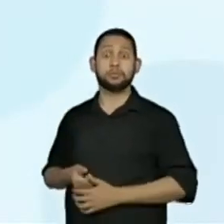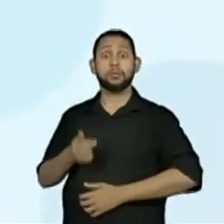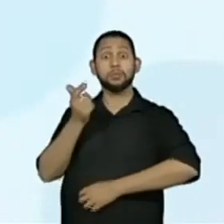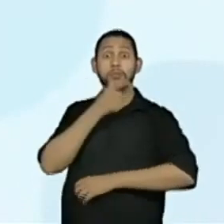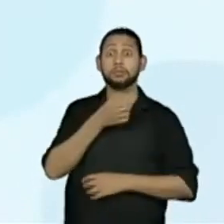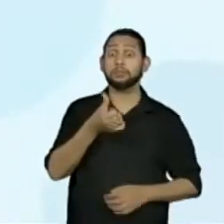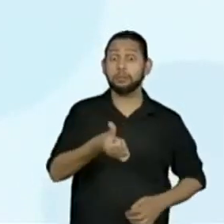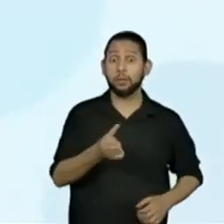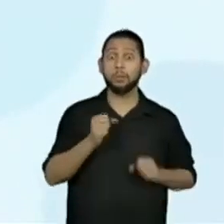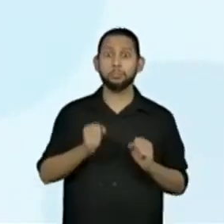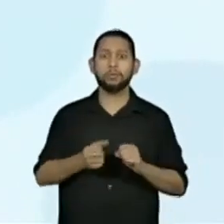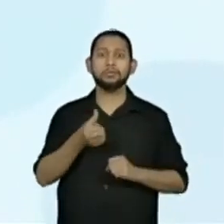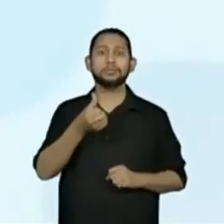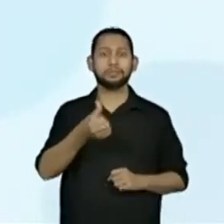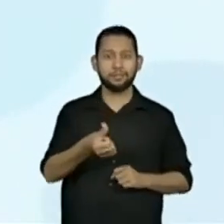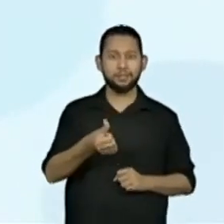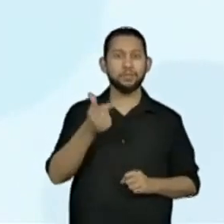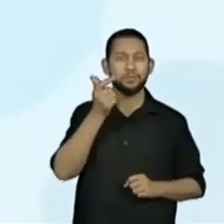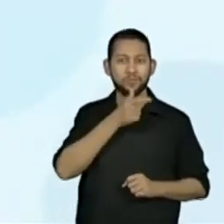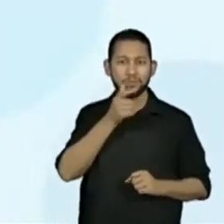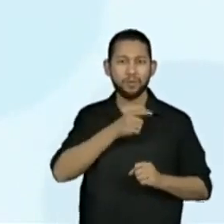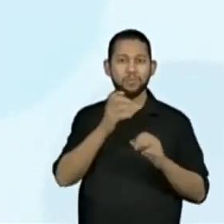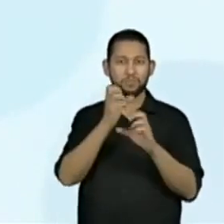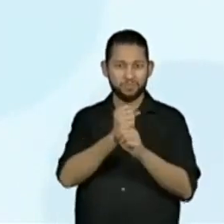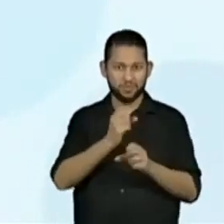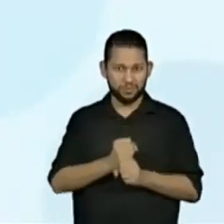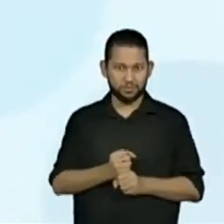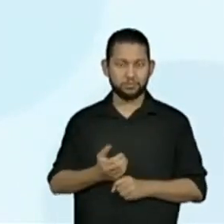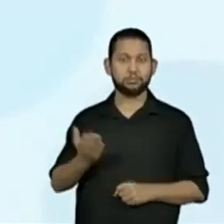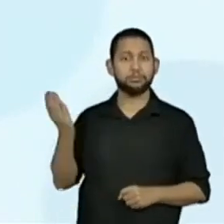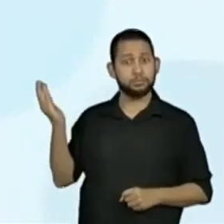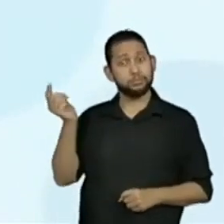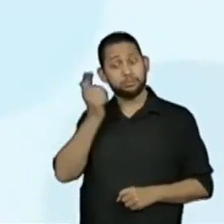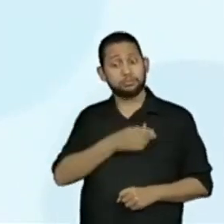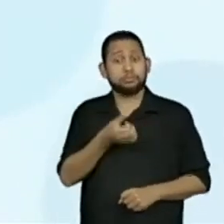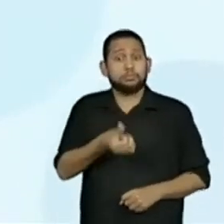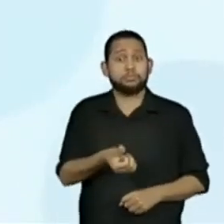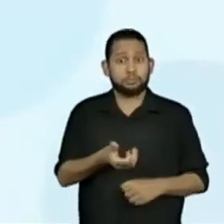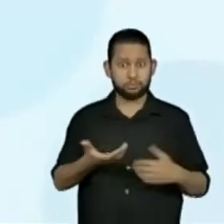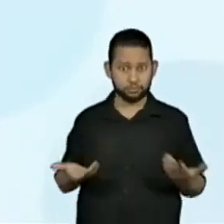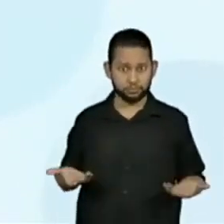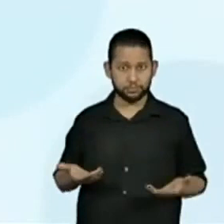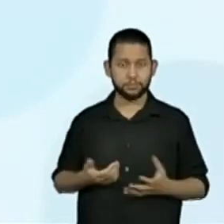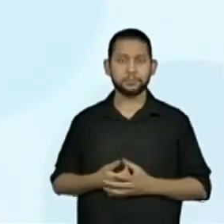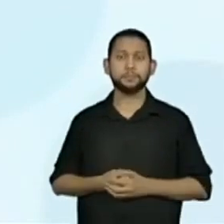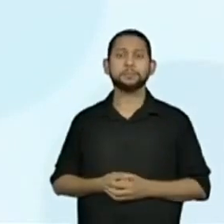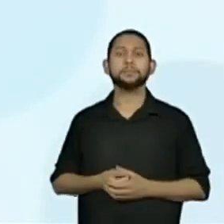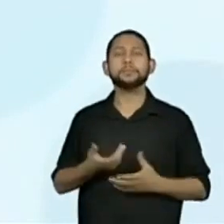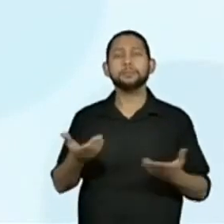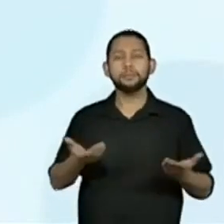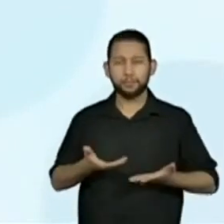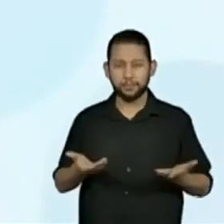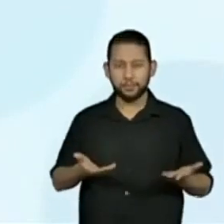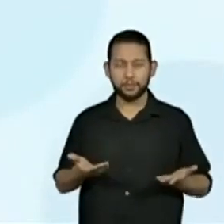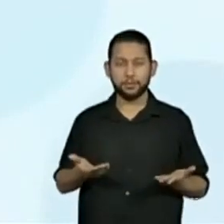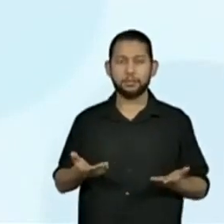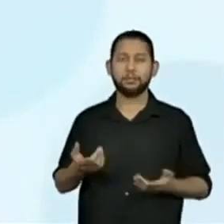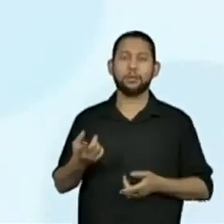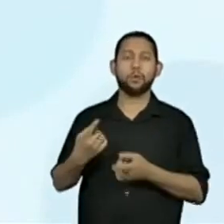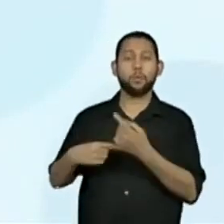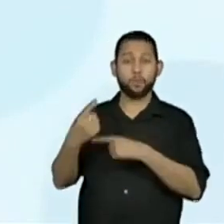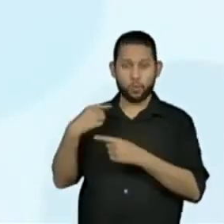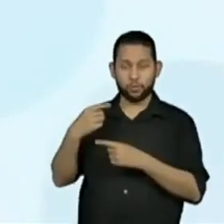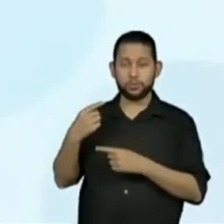6 possibilidades de marcar ponto. 6 possibilidades. Vamos voltar